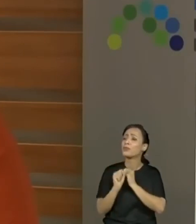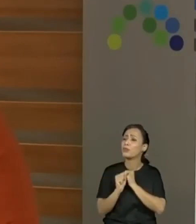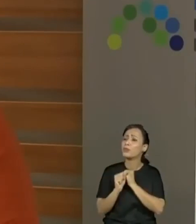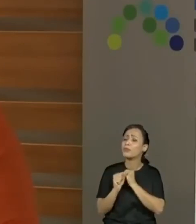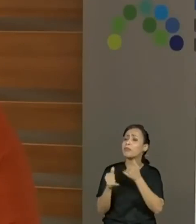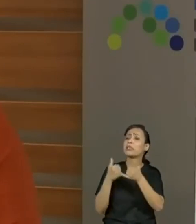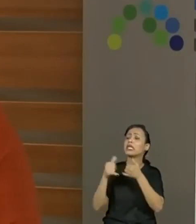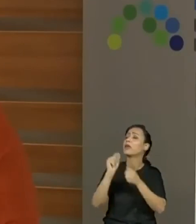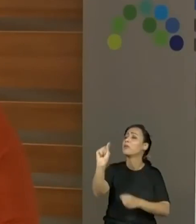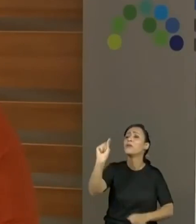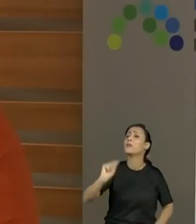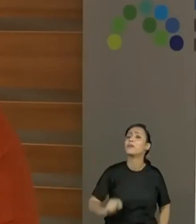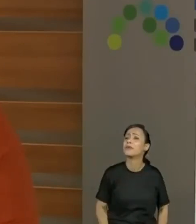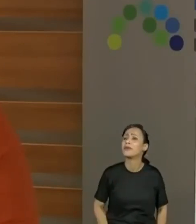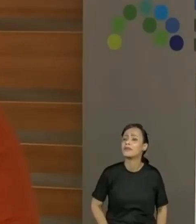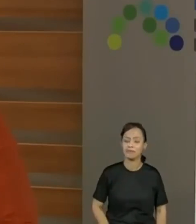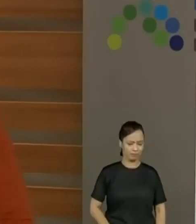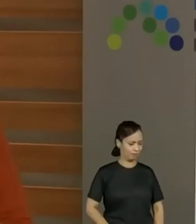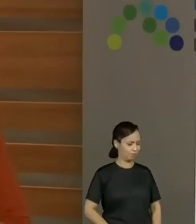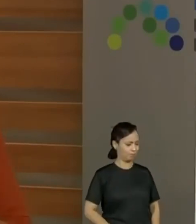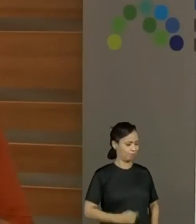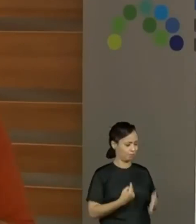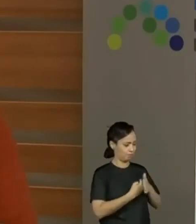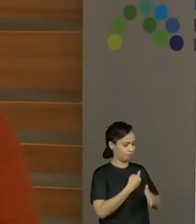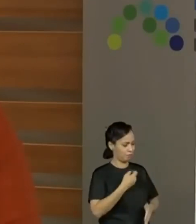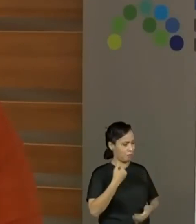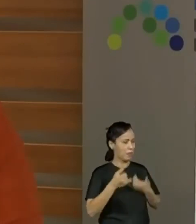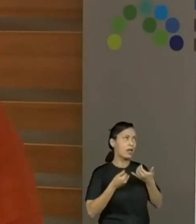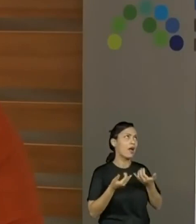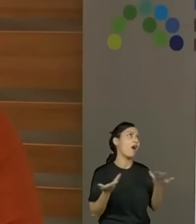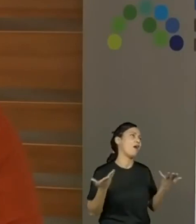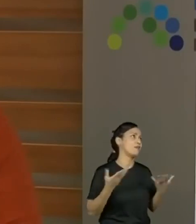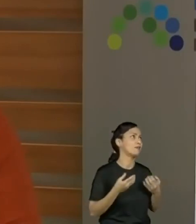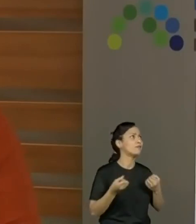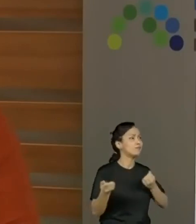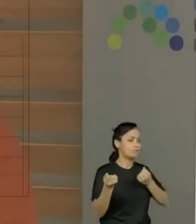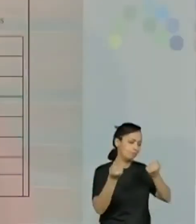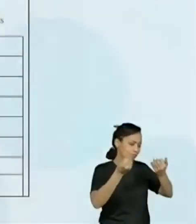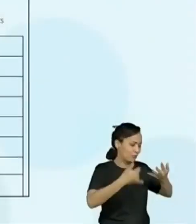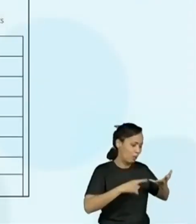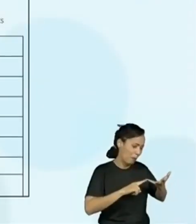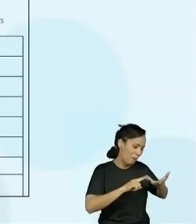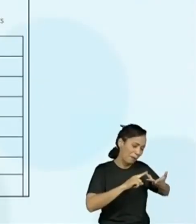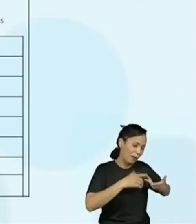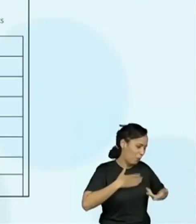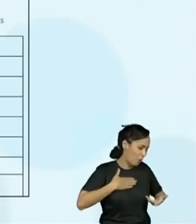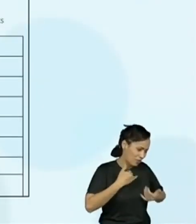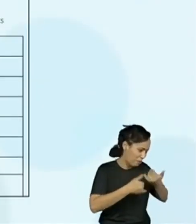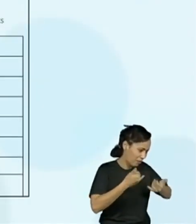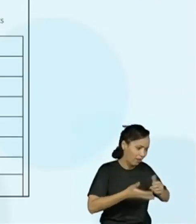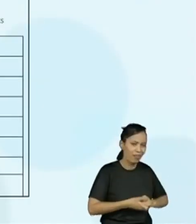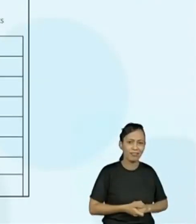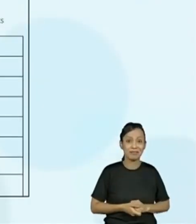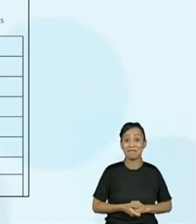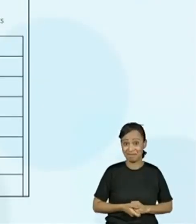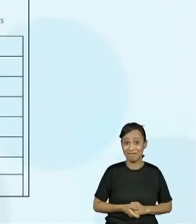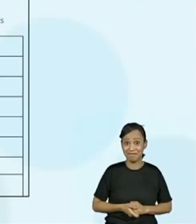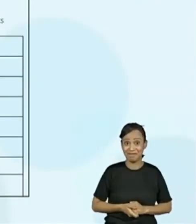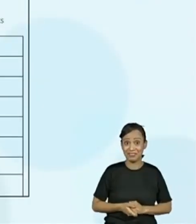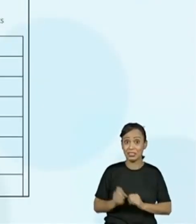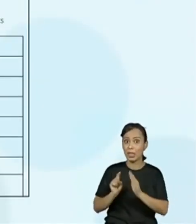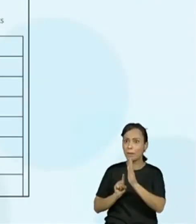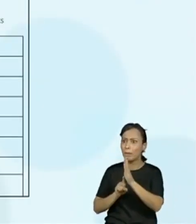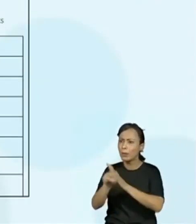entrevista com você? Tem aí as perguntas que você precisa fazer. Posso fazer uma entrevista com você?